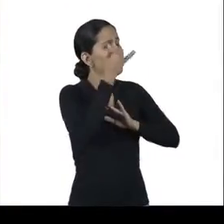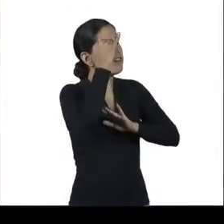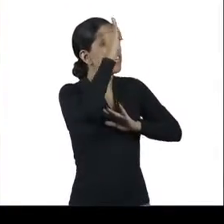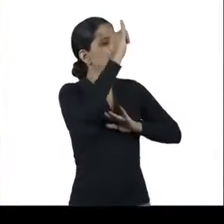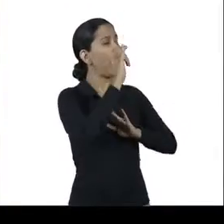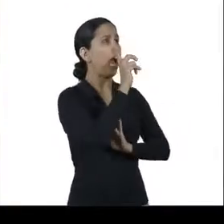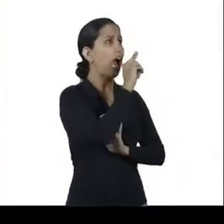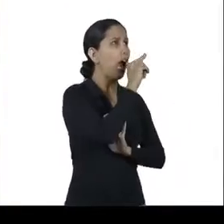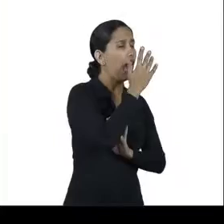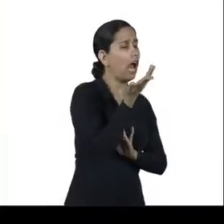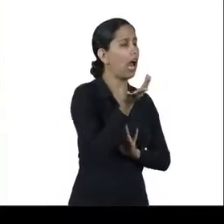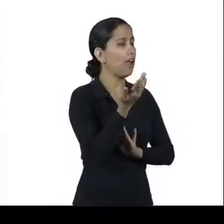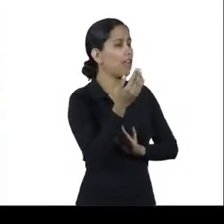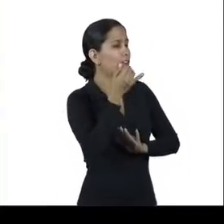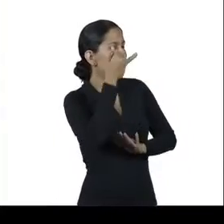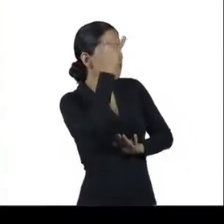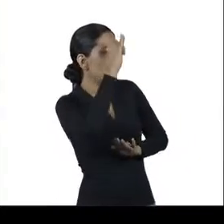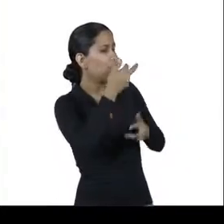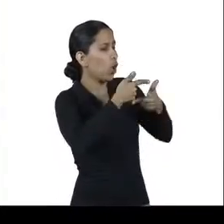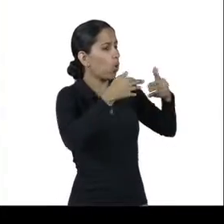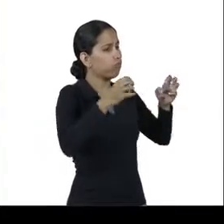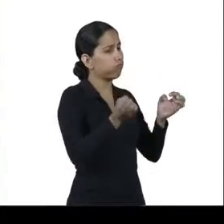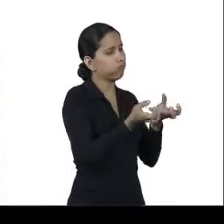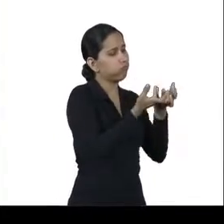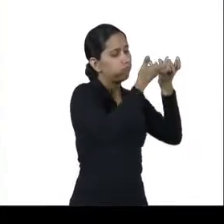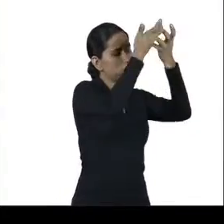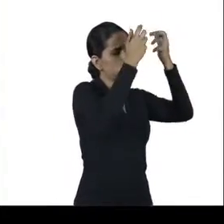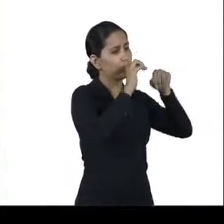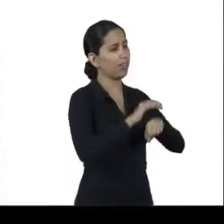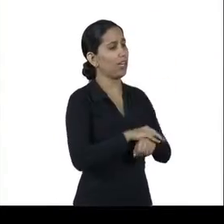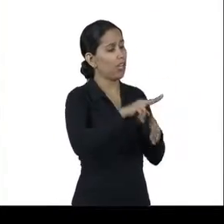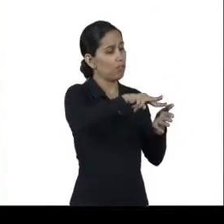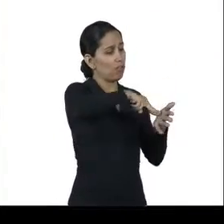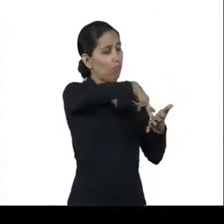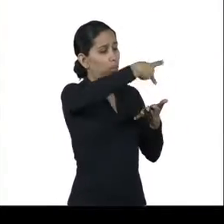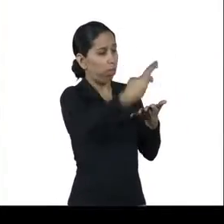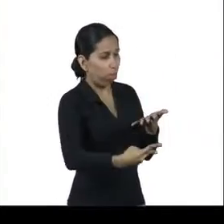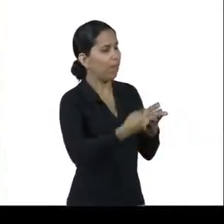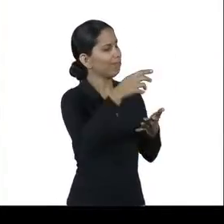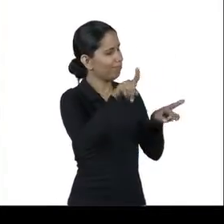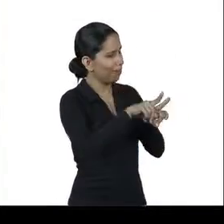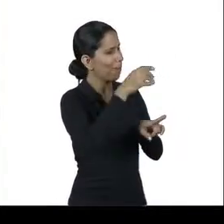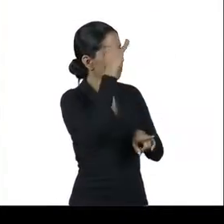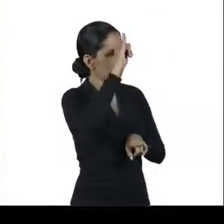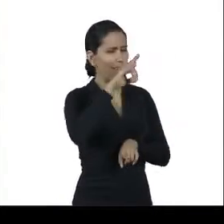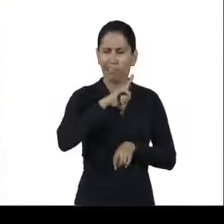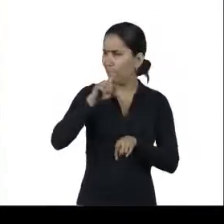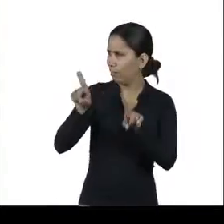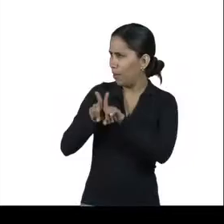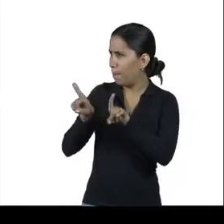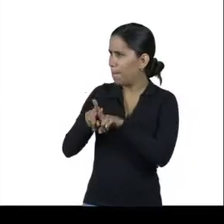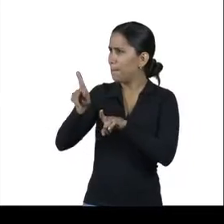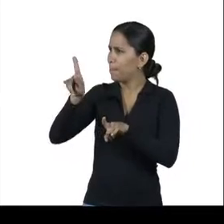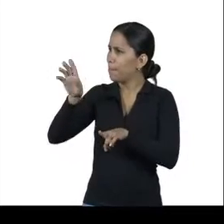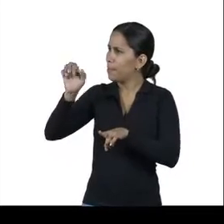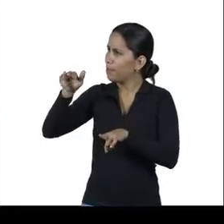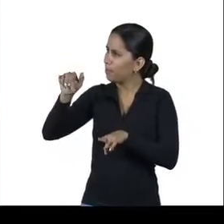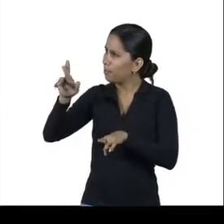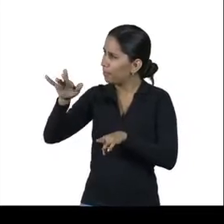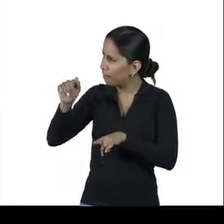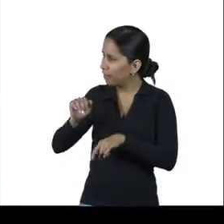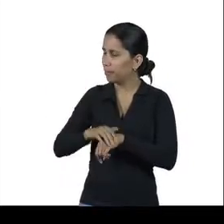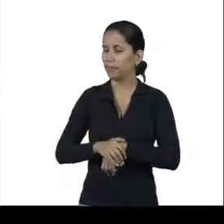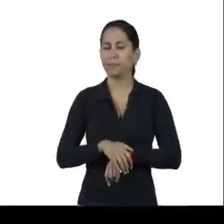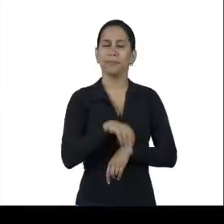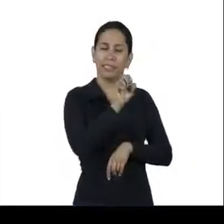derrapar. E também você mantém os seus pés sempre secos e protegidos das umidades. E também tem a opção da perneira. Exatamente. Em algumas